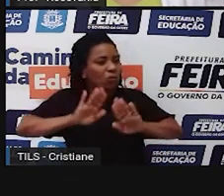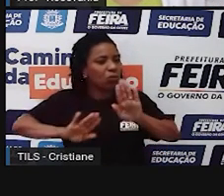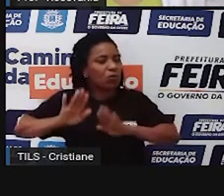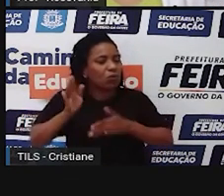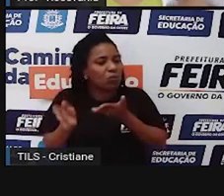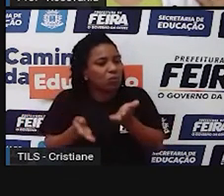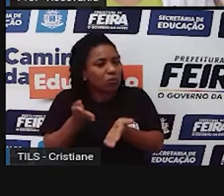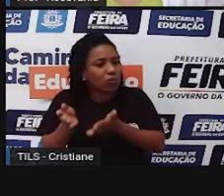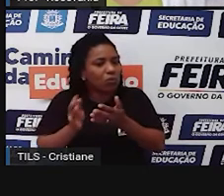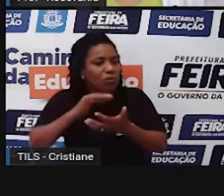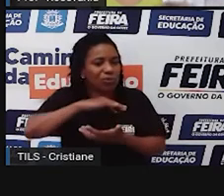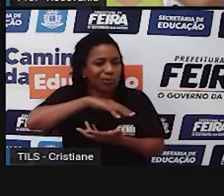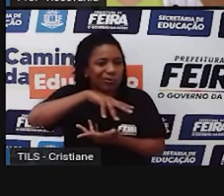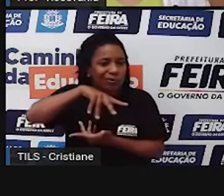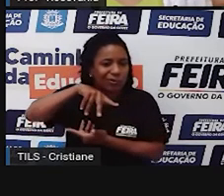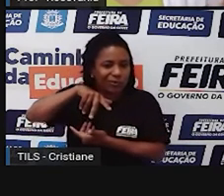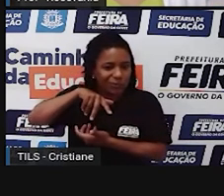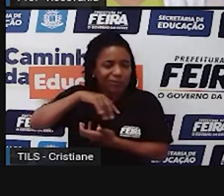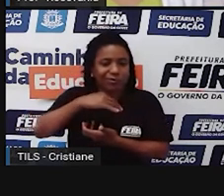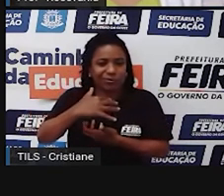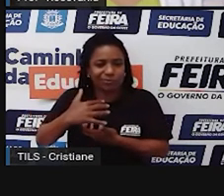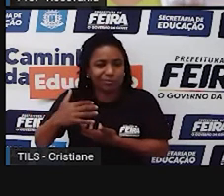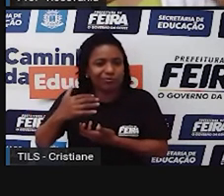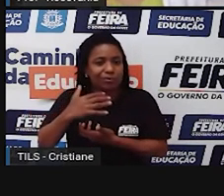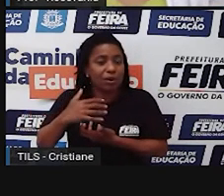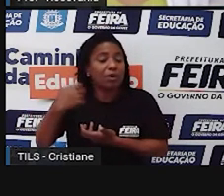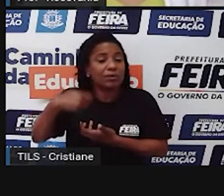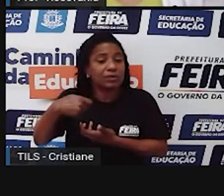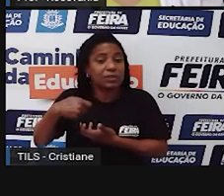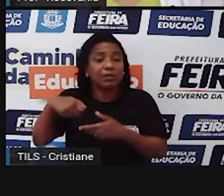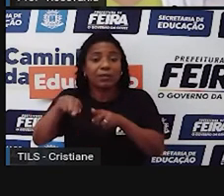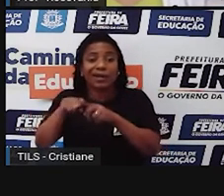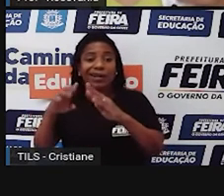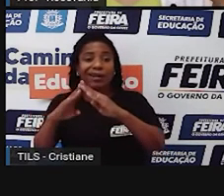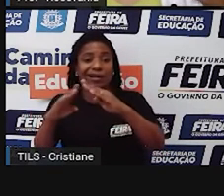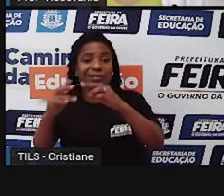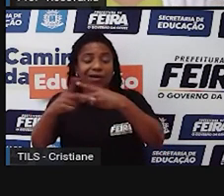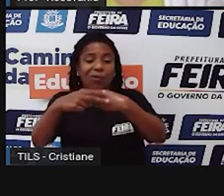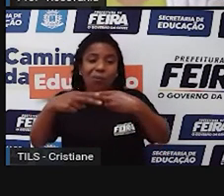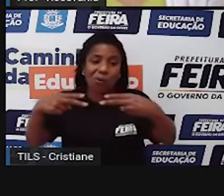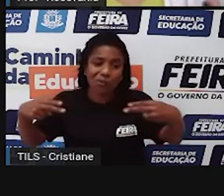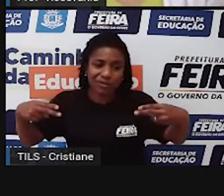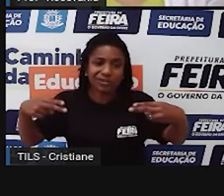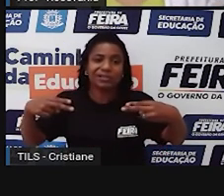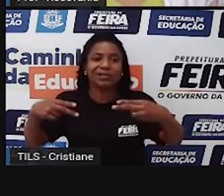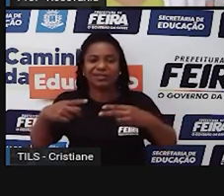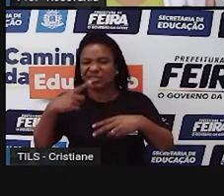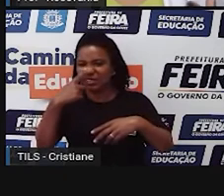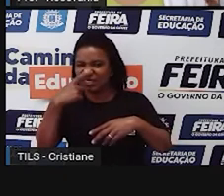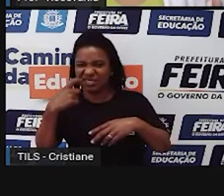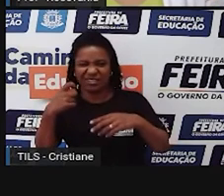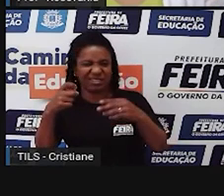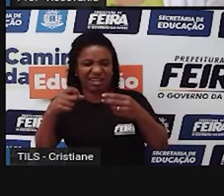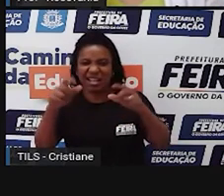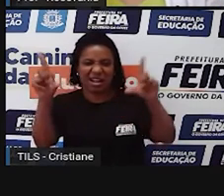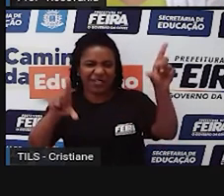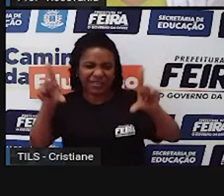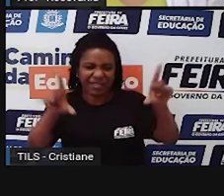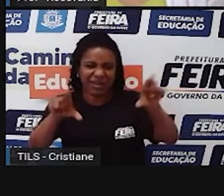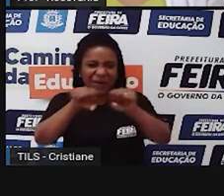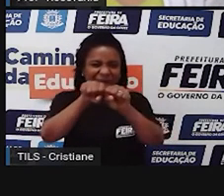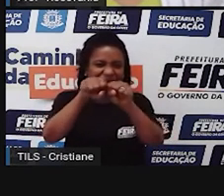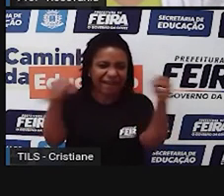vez que a gente vai quebrando as coisas ou que vai trocando as coisas funcionando ainda, a gente exige que a natureza